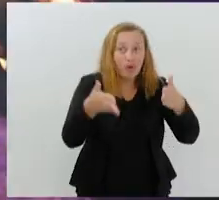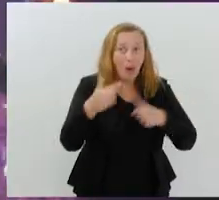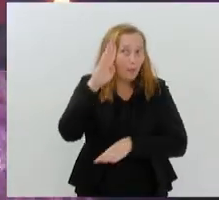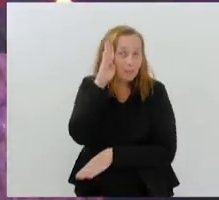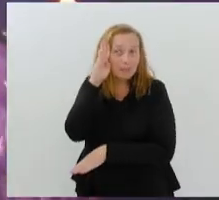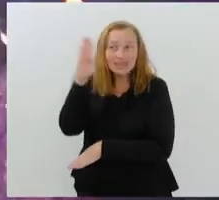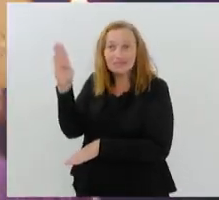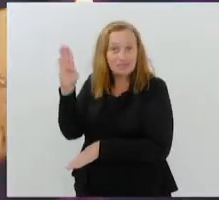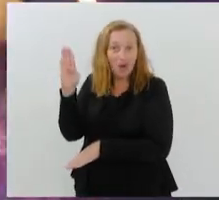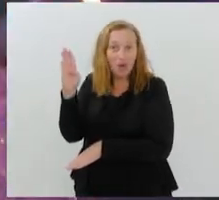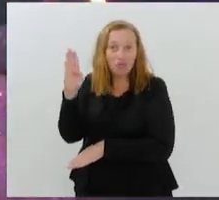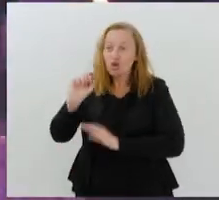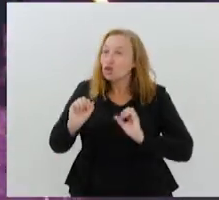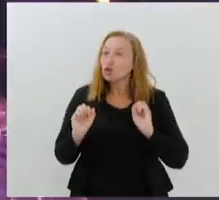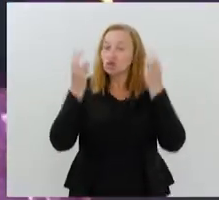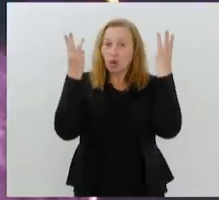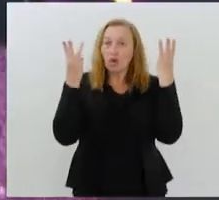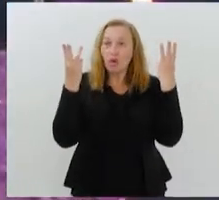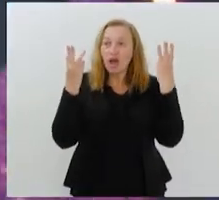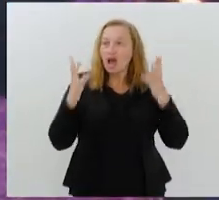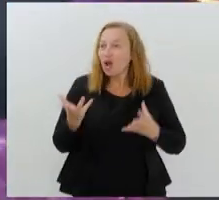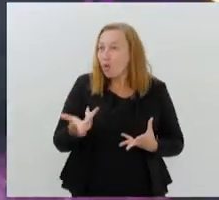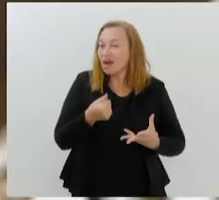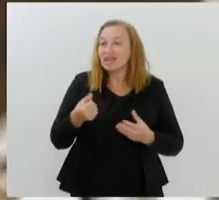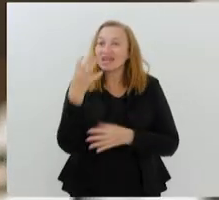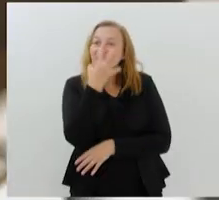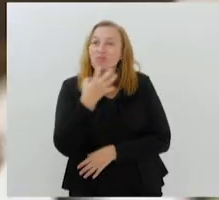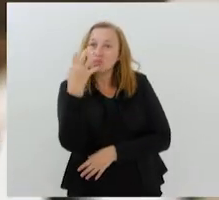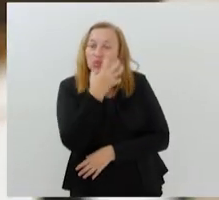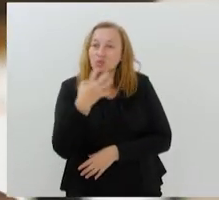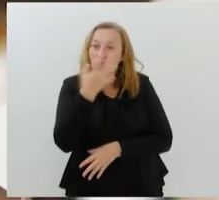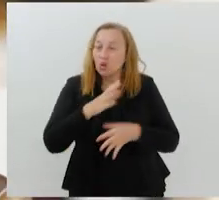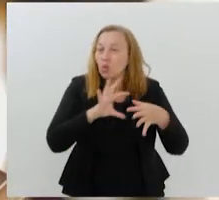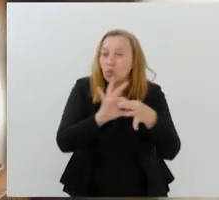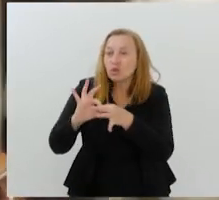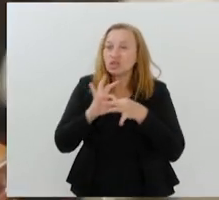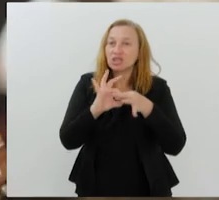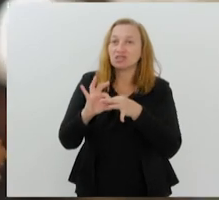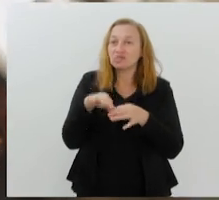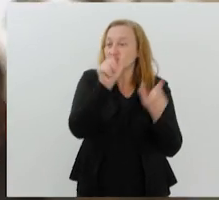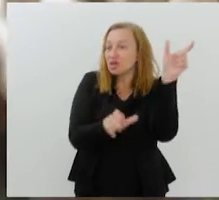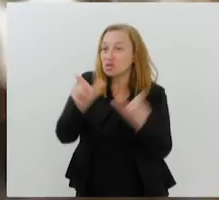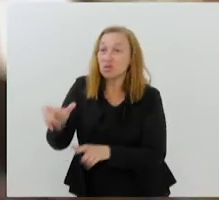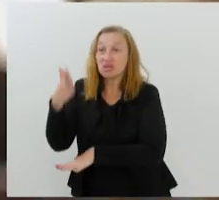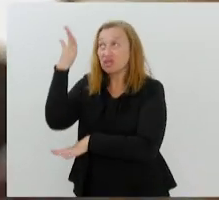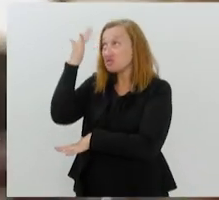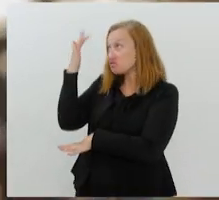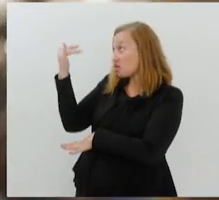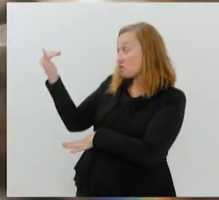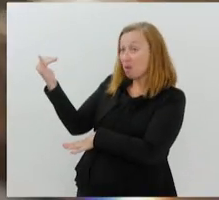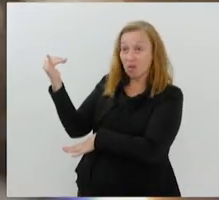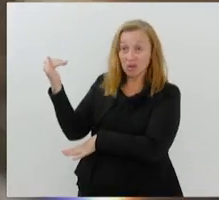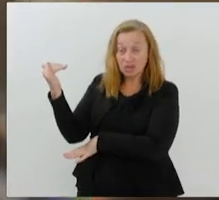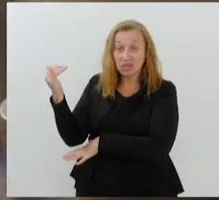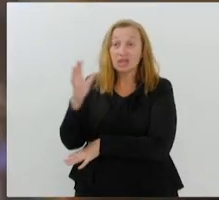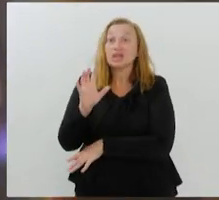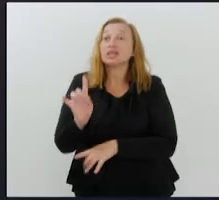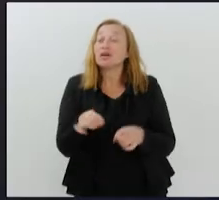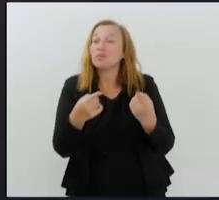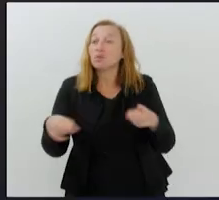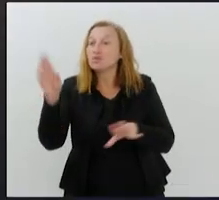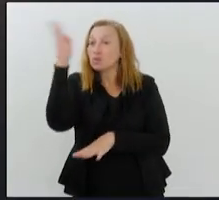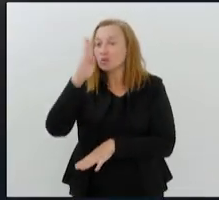elemento de um show, a qualidade musical. Unindo nomes consagrados com jovens estrelas da música nacional,